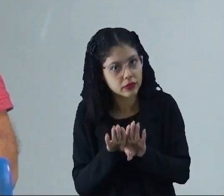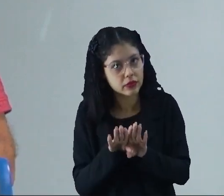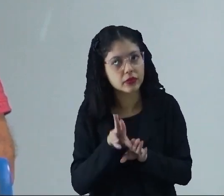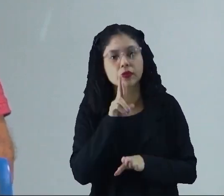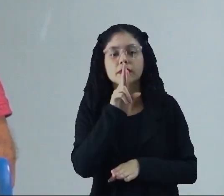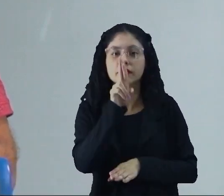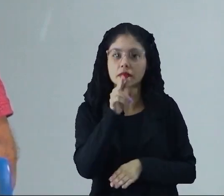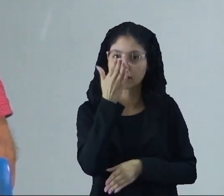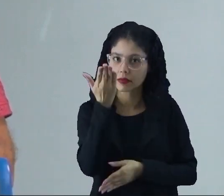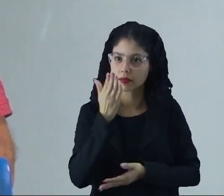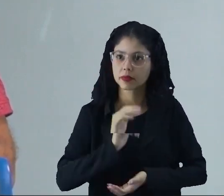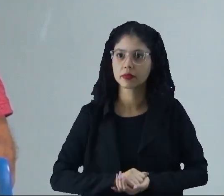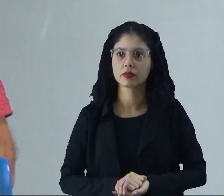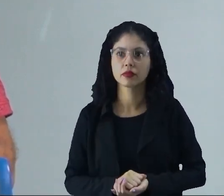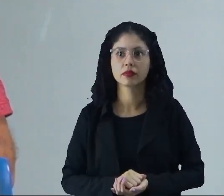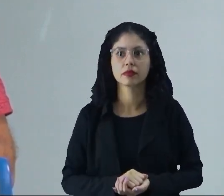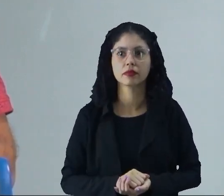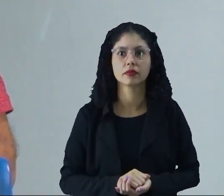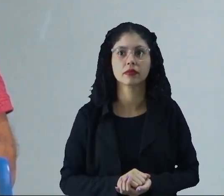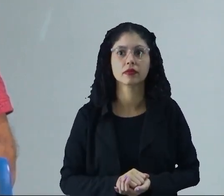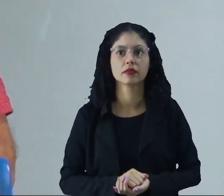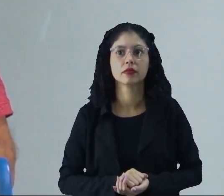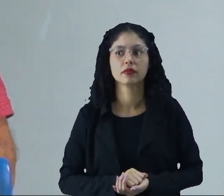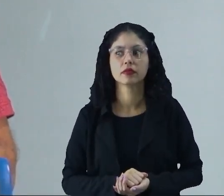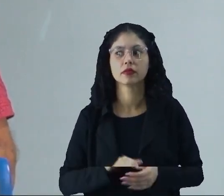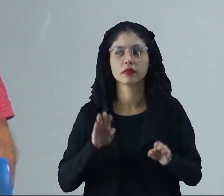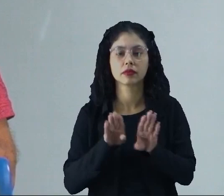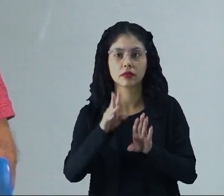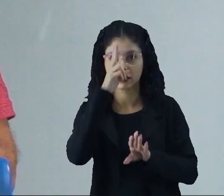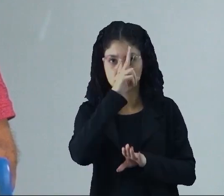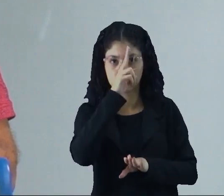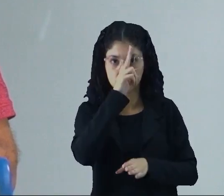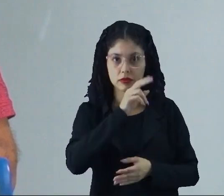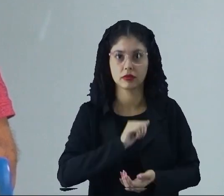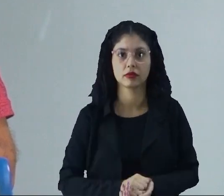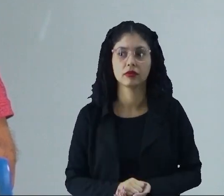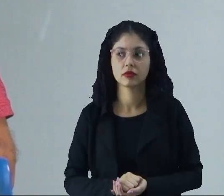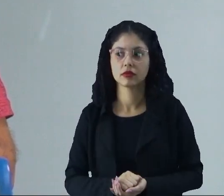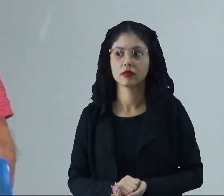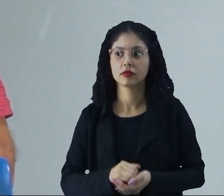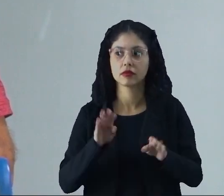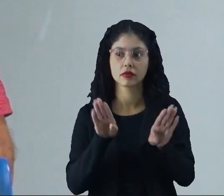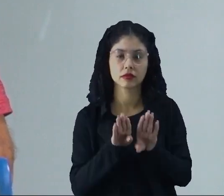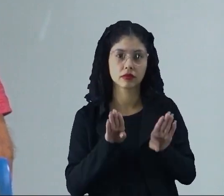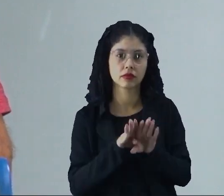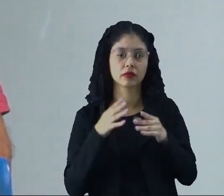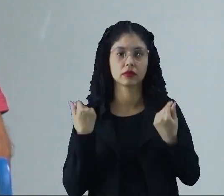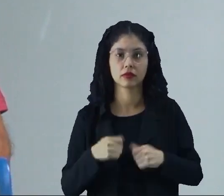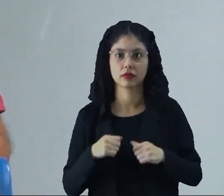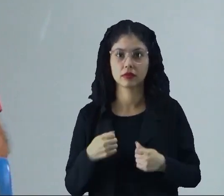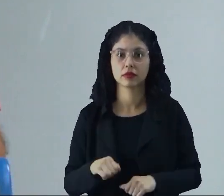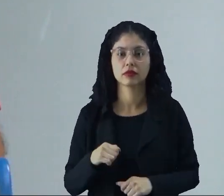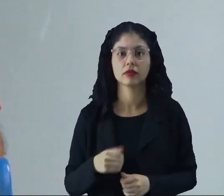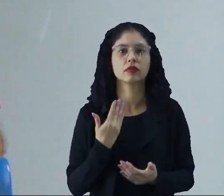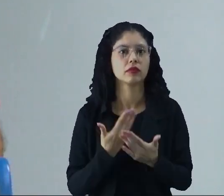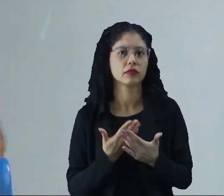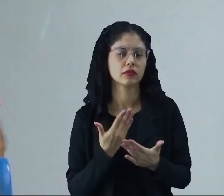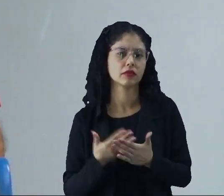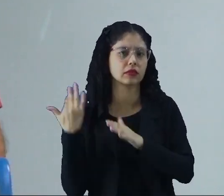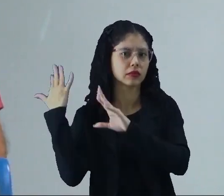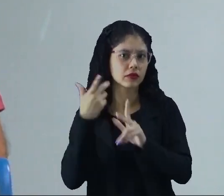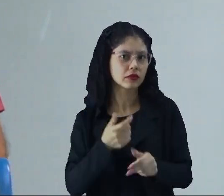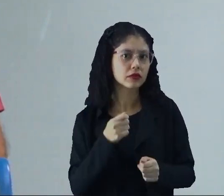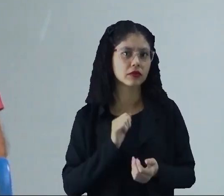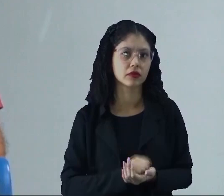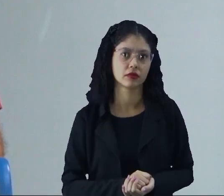resolvidas para vocês ok lembrando pessoal que a gente precisa sempre estar estudando aí